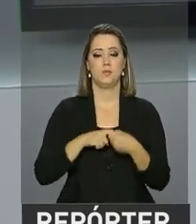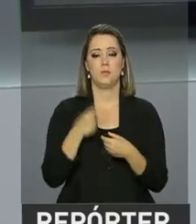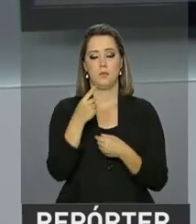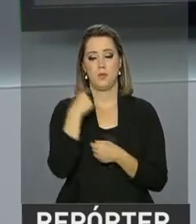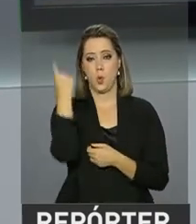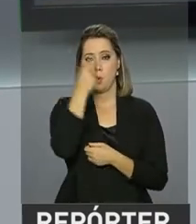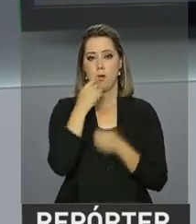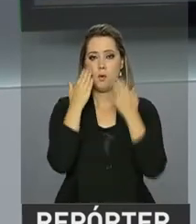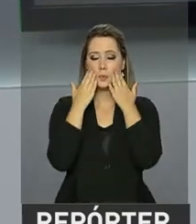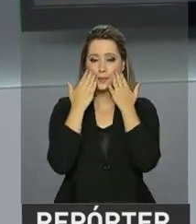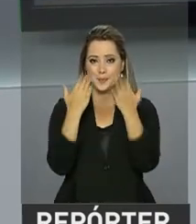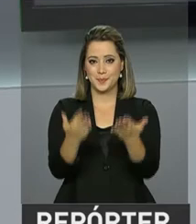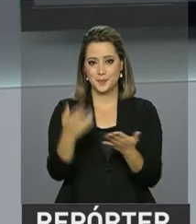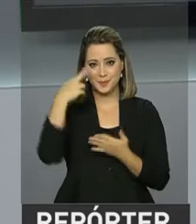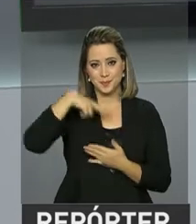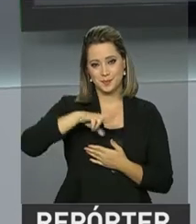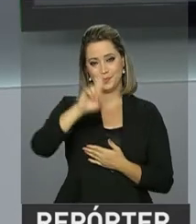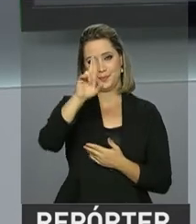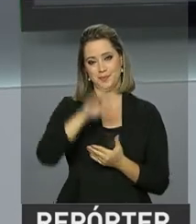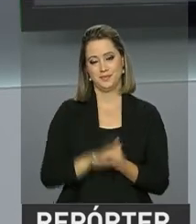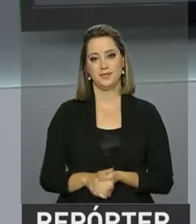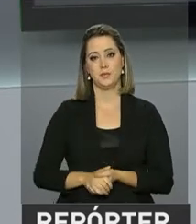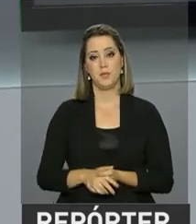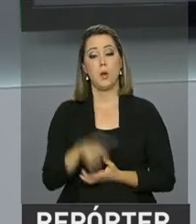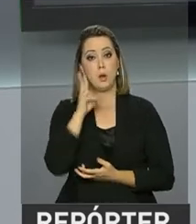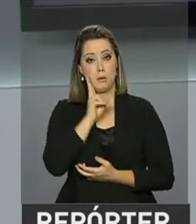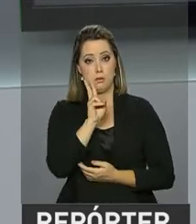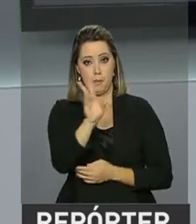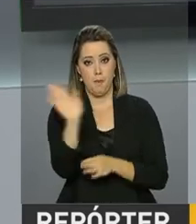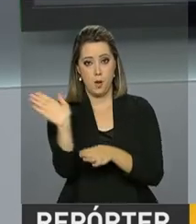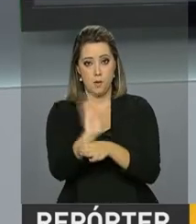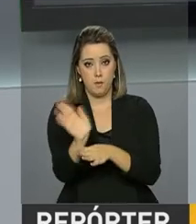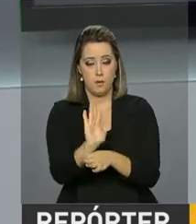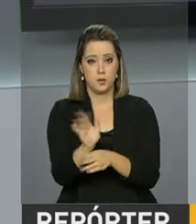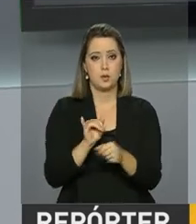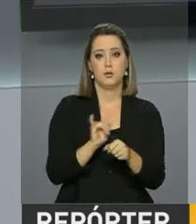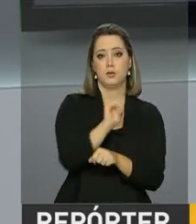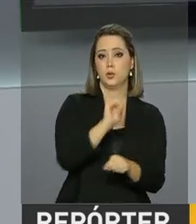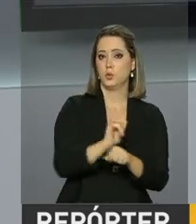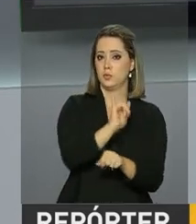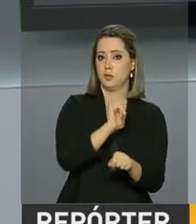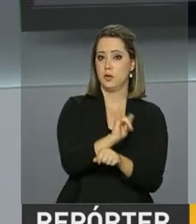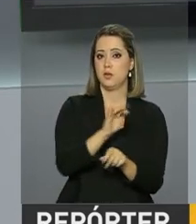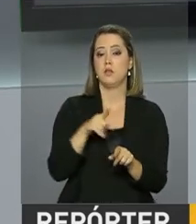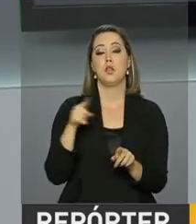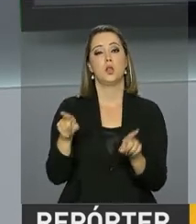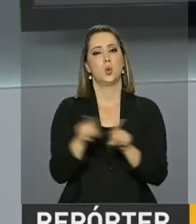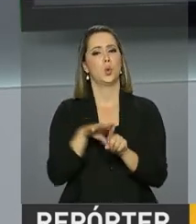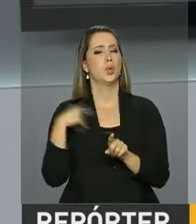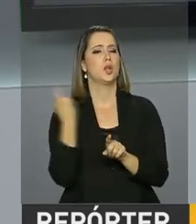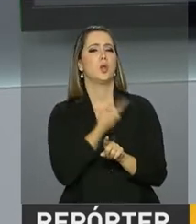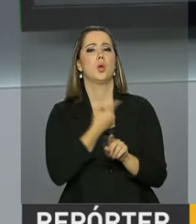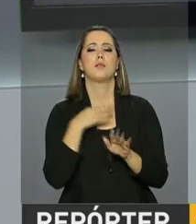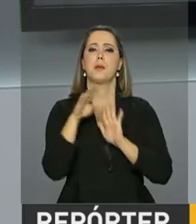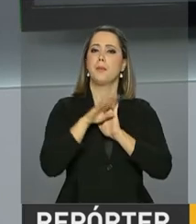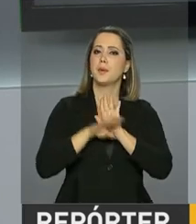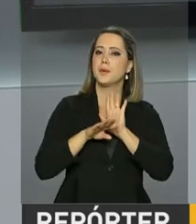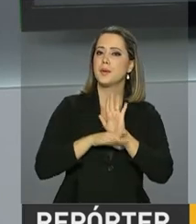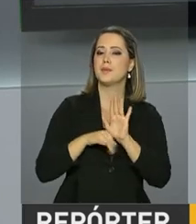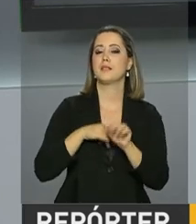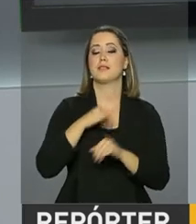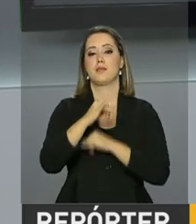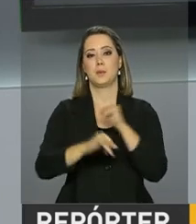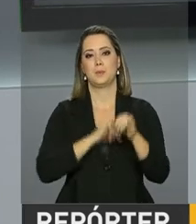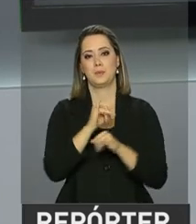em uma hora na próxima edição do Repórter NBR. Você pode rever as reportagens no YouTube e toda a programação nossa está na